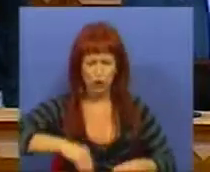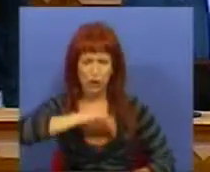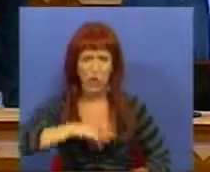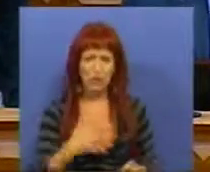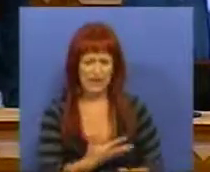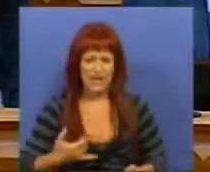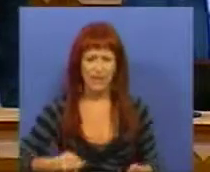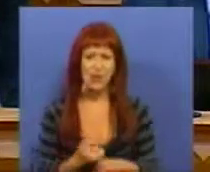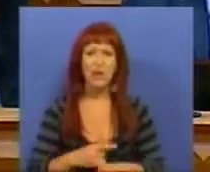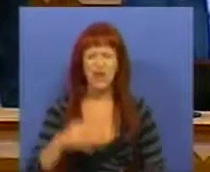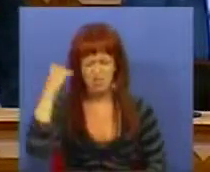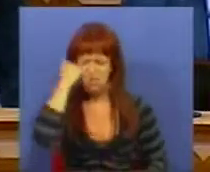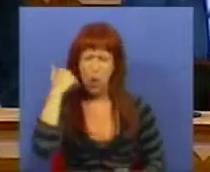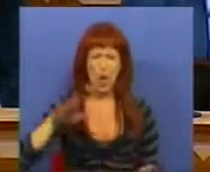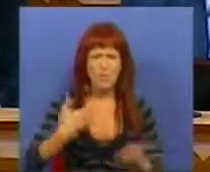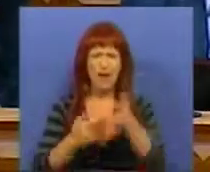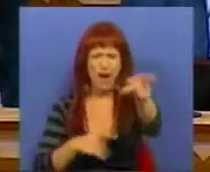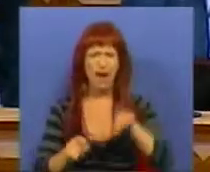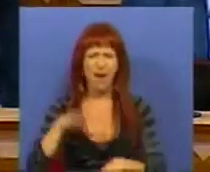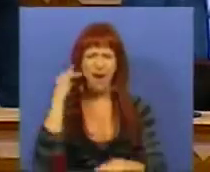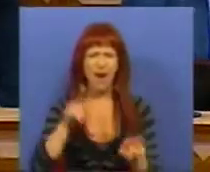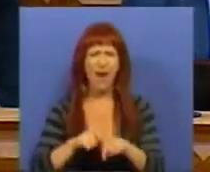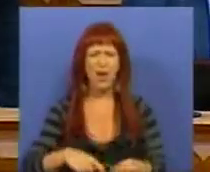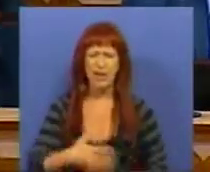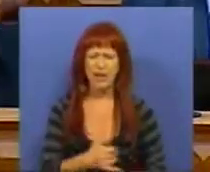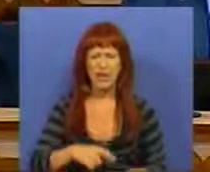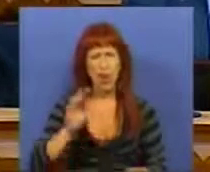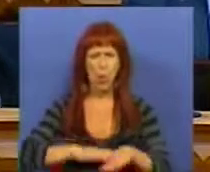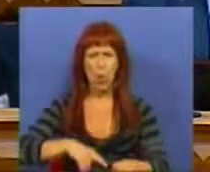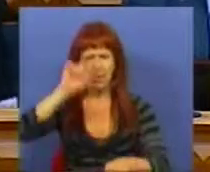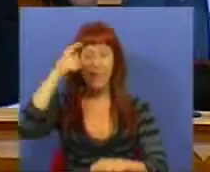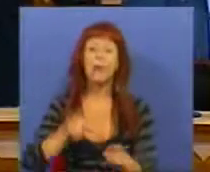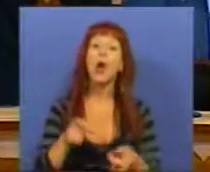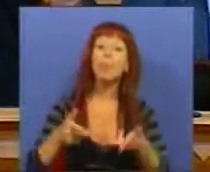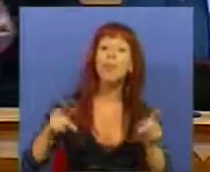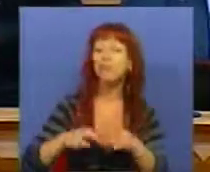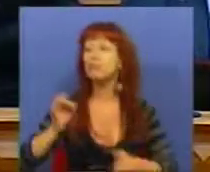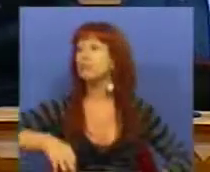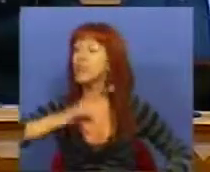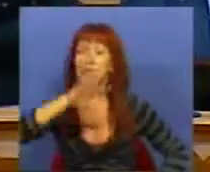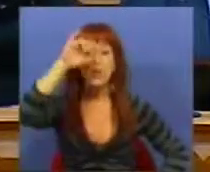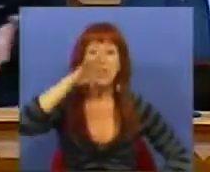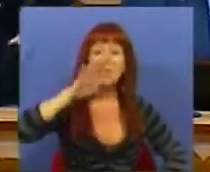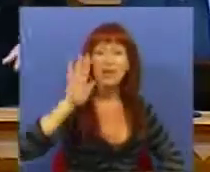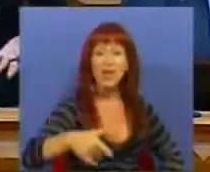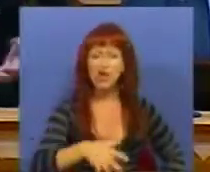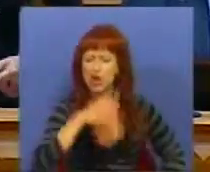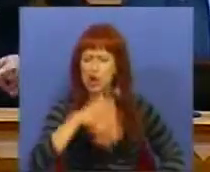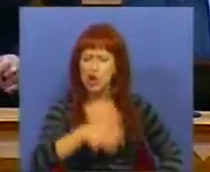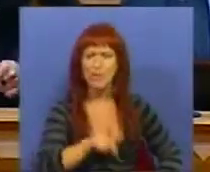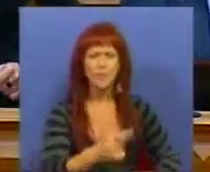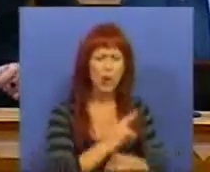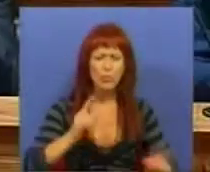subsídio de desemprego, humilhando os desempregados, culpando-os por esta crise? Era também a oportunidade, finalmente, Sr. Ministro, de dizer e de explicar